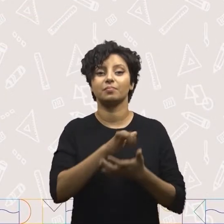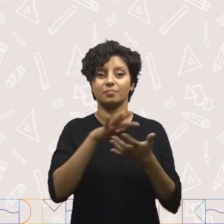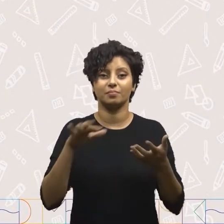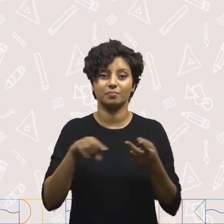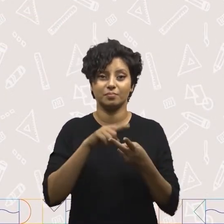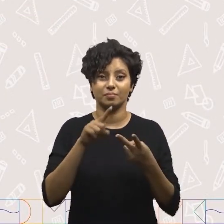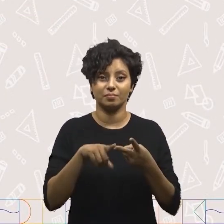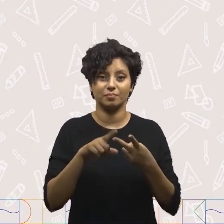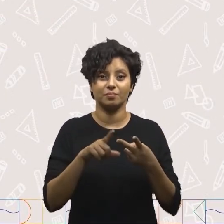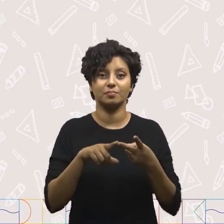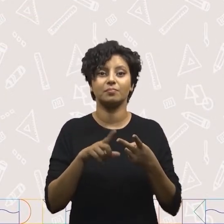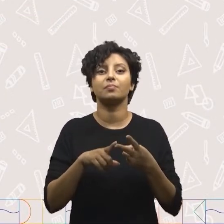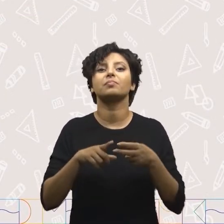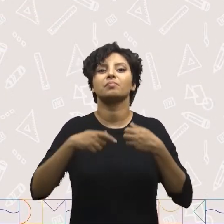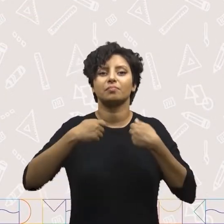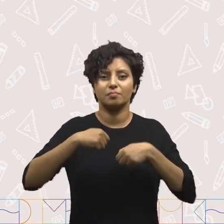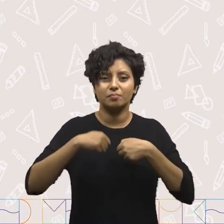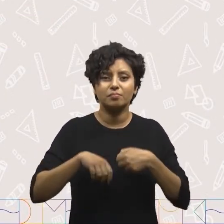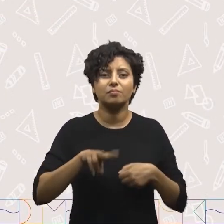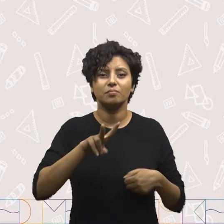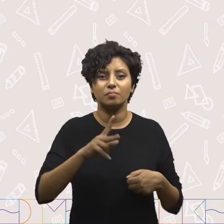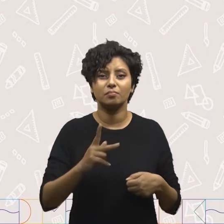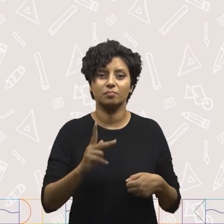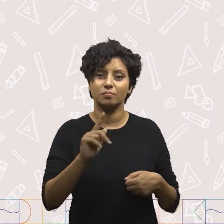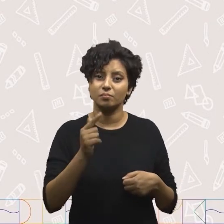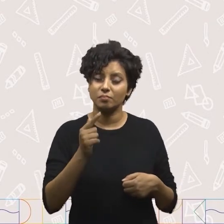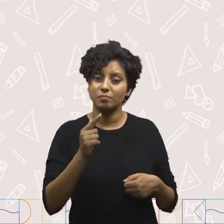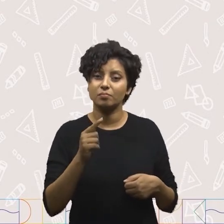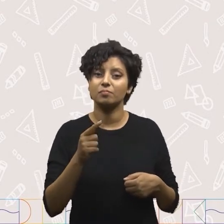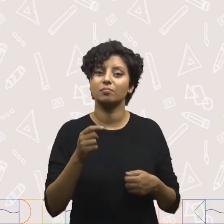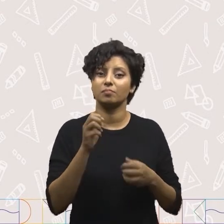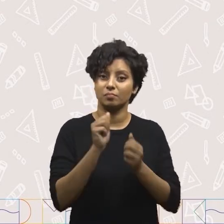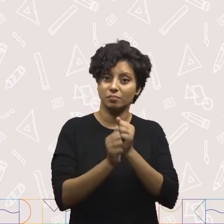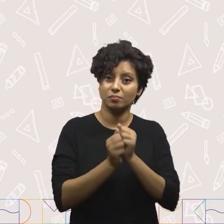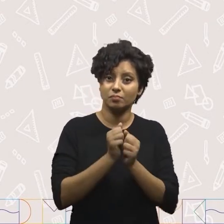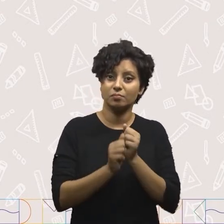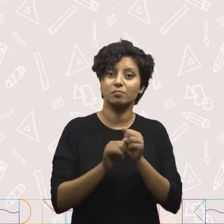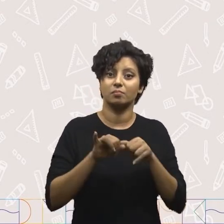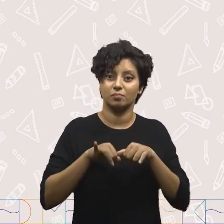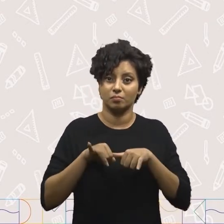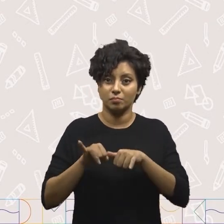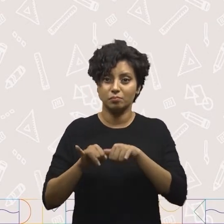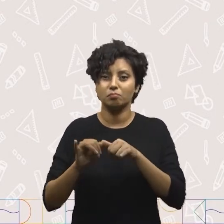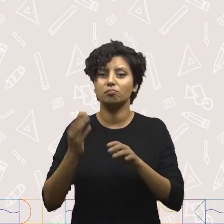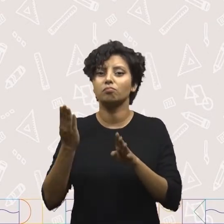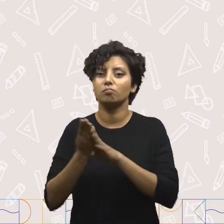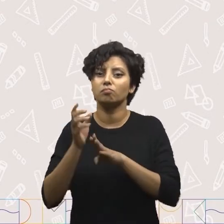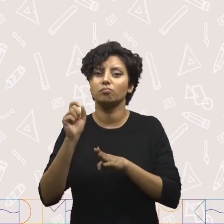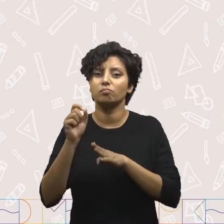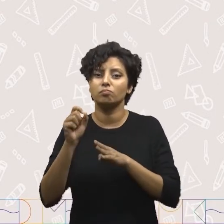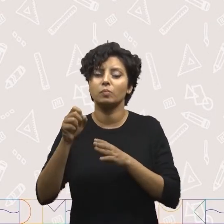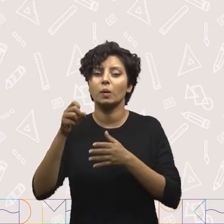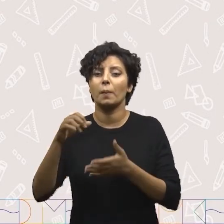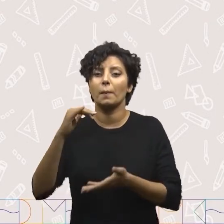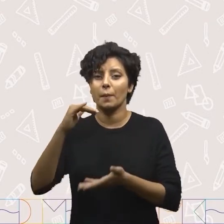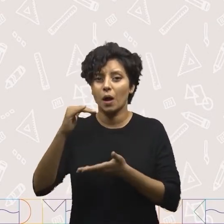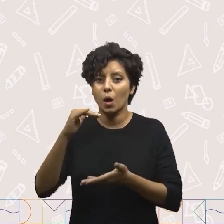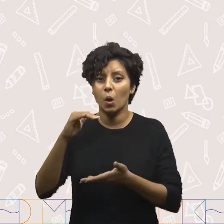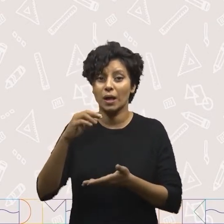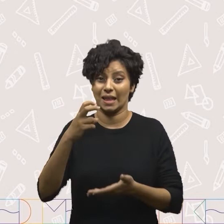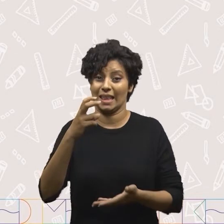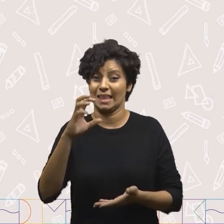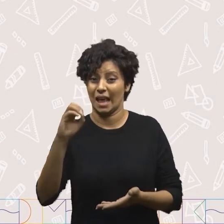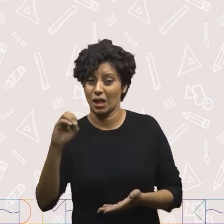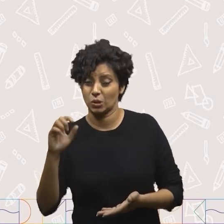Atividade número 2. Preciso de 2 quilos de arroz. No supermercado, só encontrei pacotes de